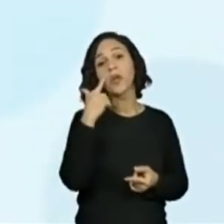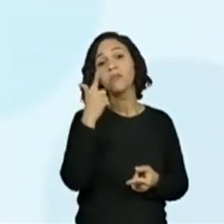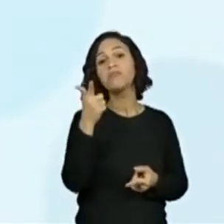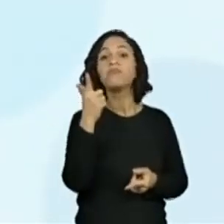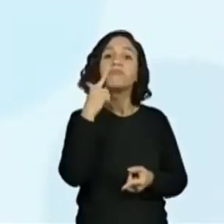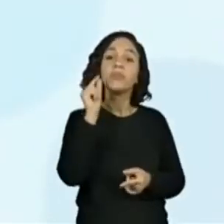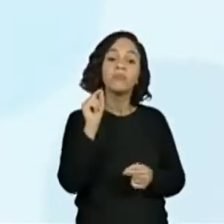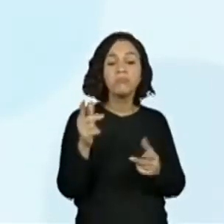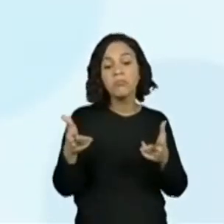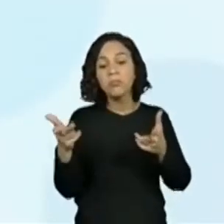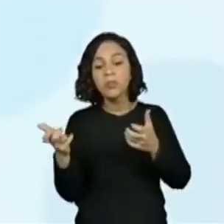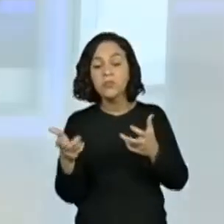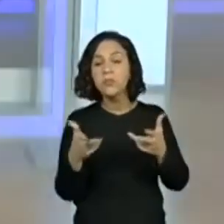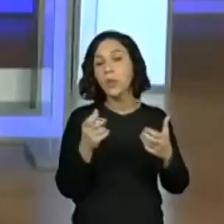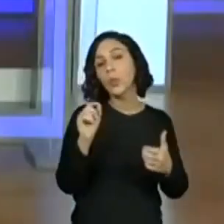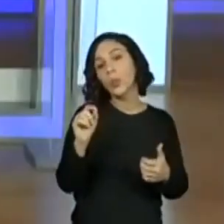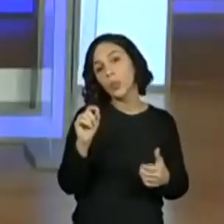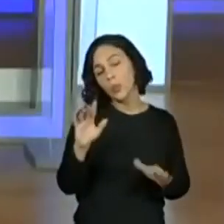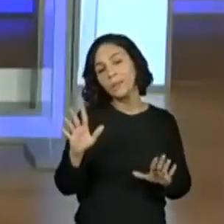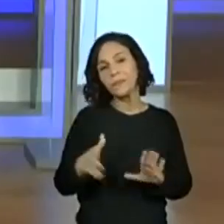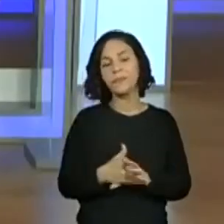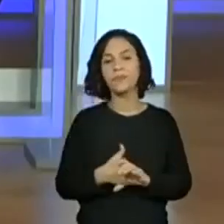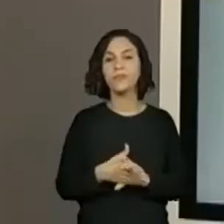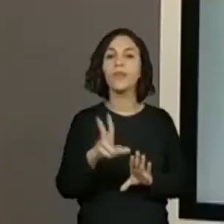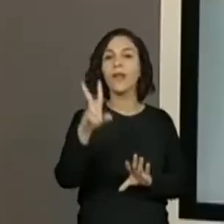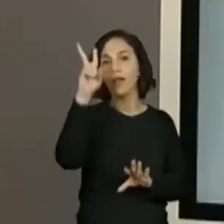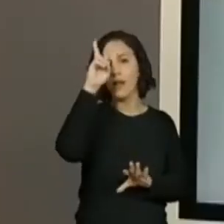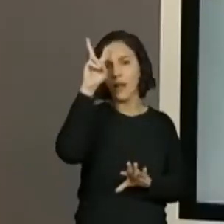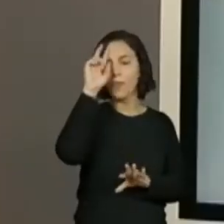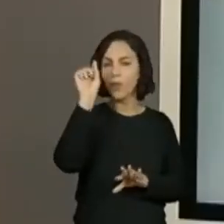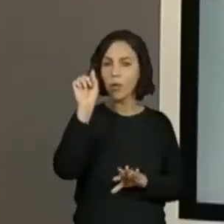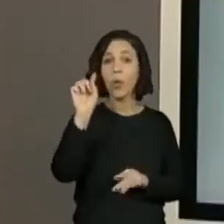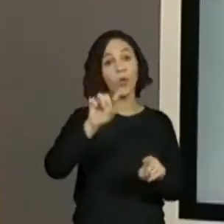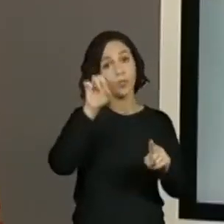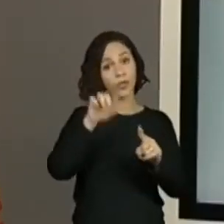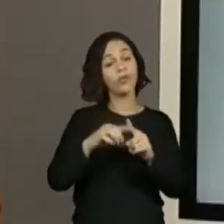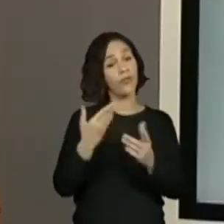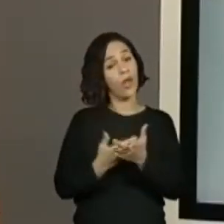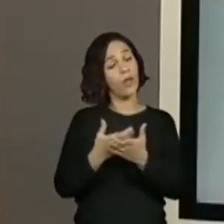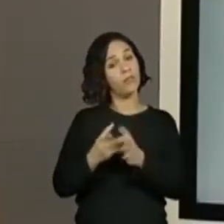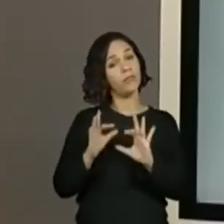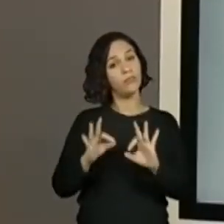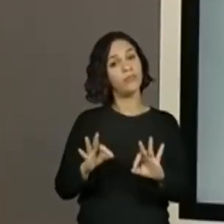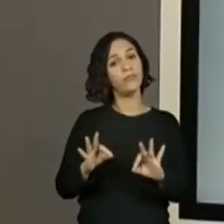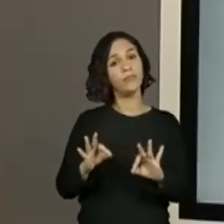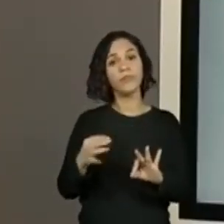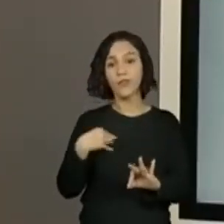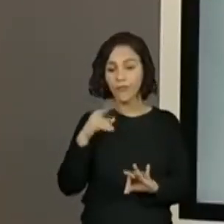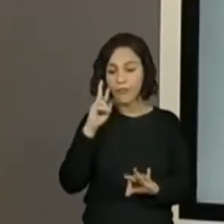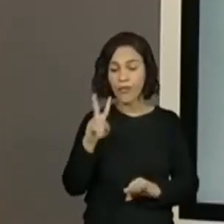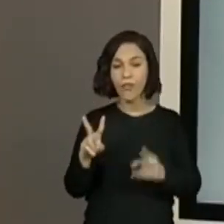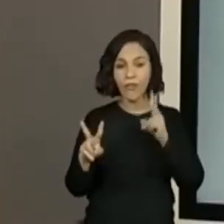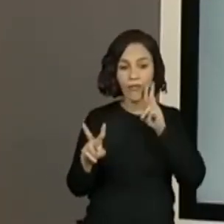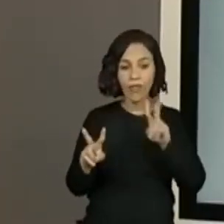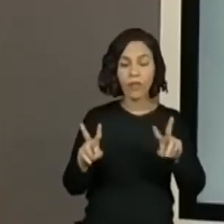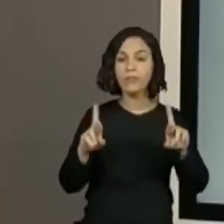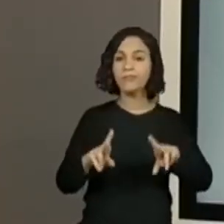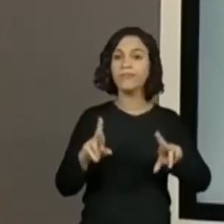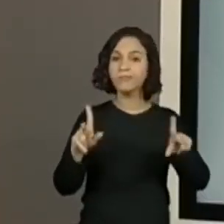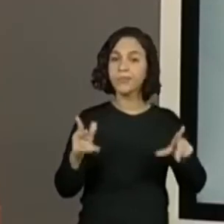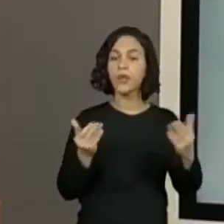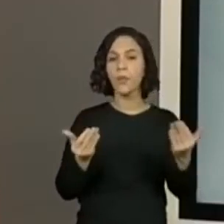vai analisar com esses dois textos nos lindos. Lembrando que o objetivo da aula é este hoje. Olhar para diferentes gêneros e